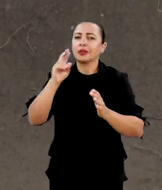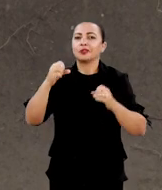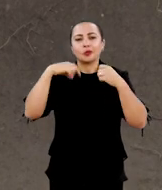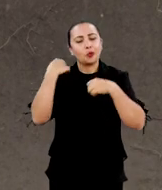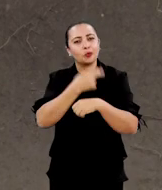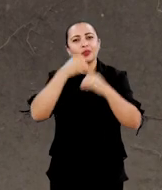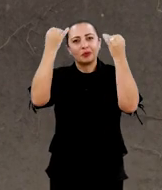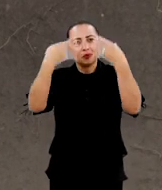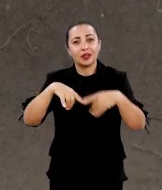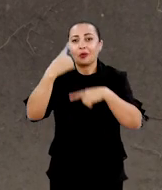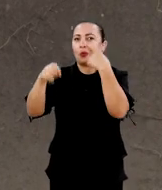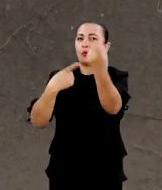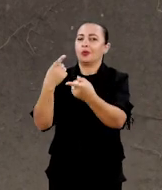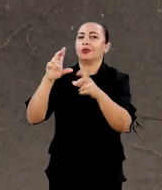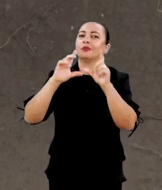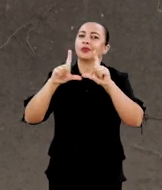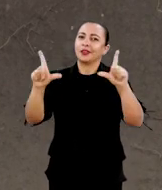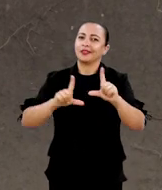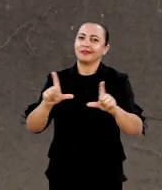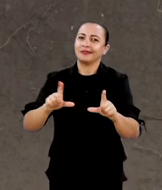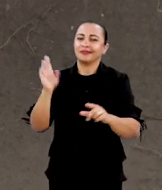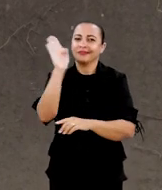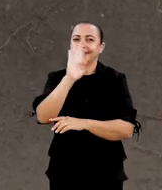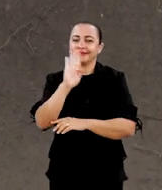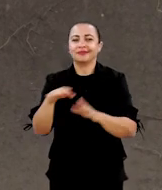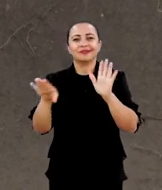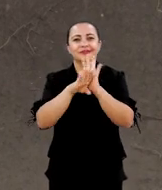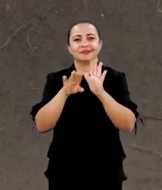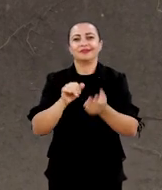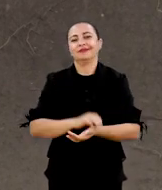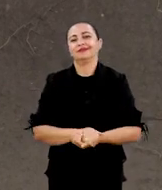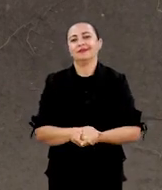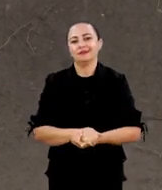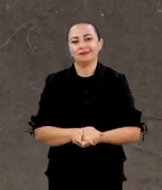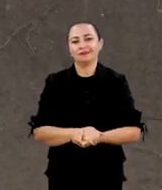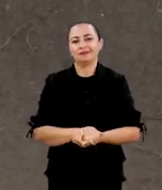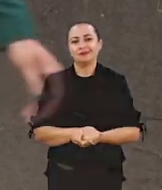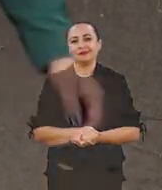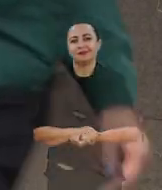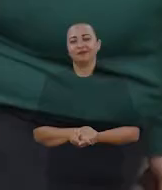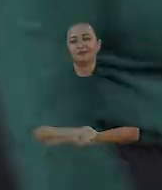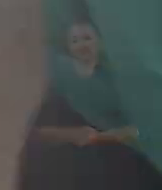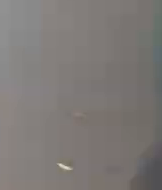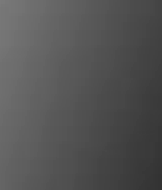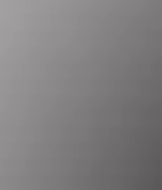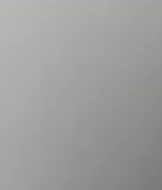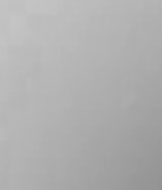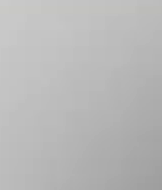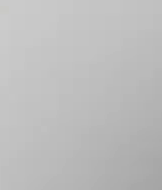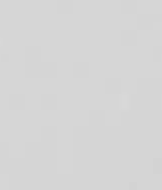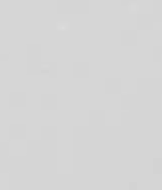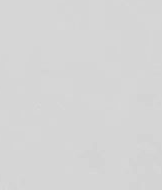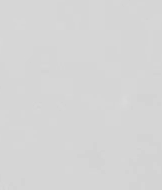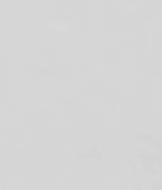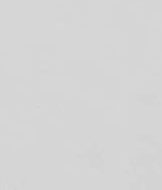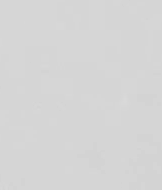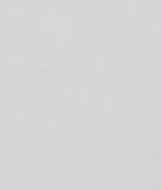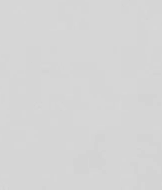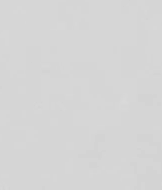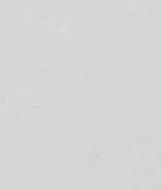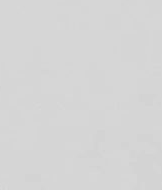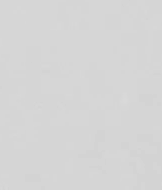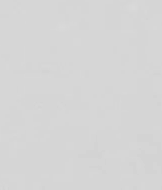que a gente explica por aqui num outro programa tchau tchau e até lá Tchau Tchau Tchau